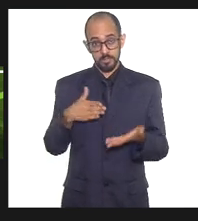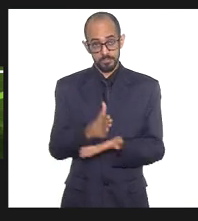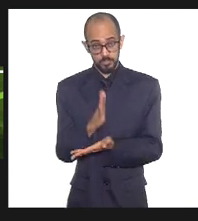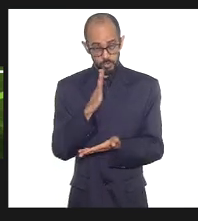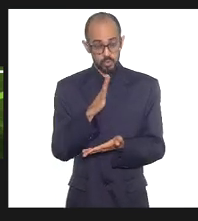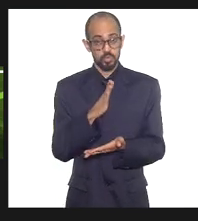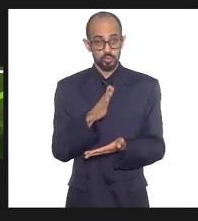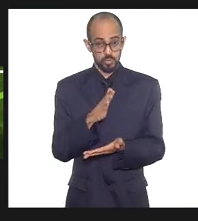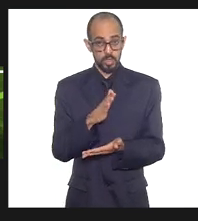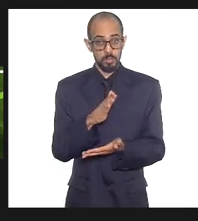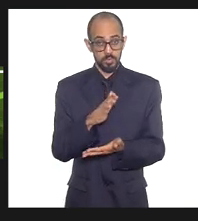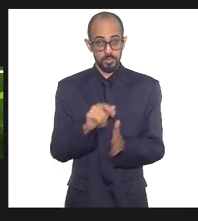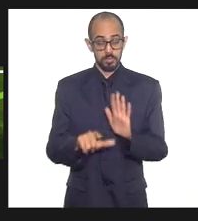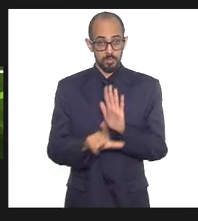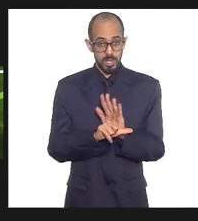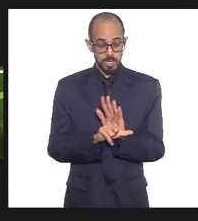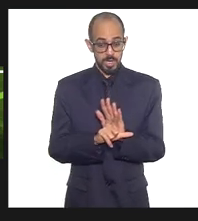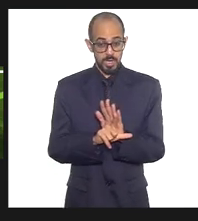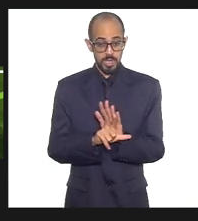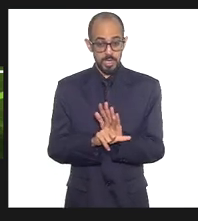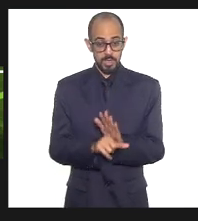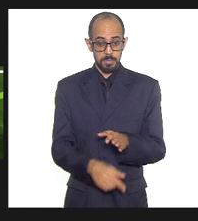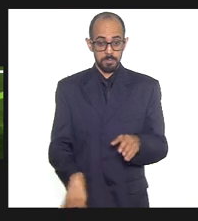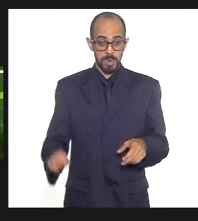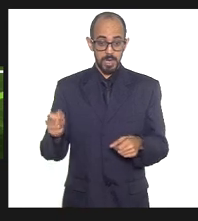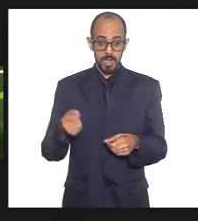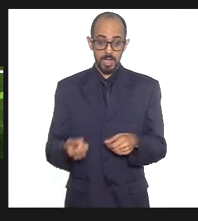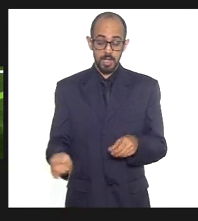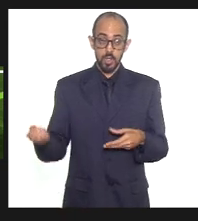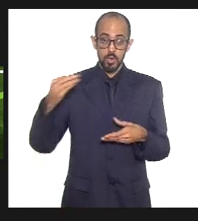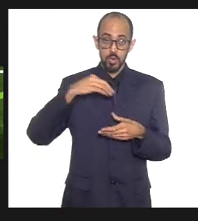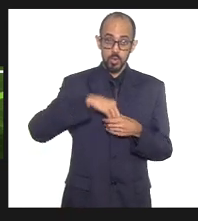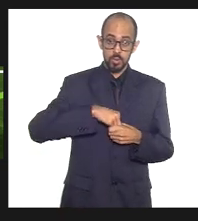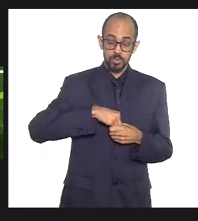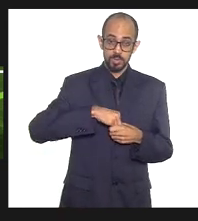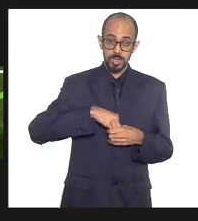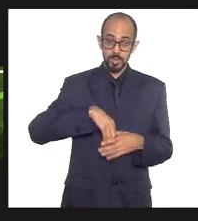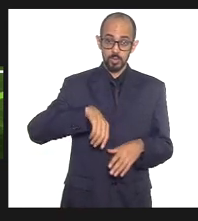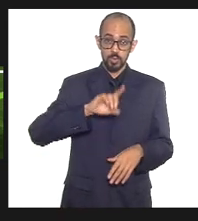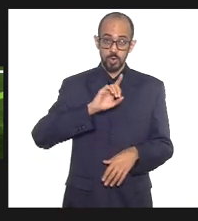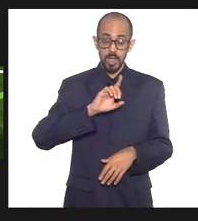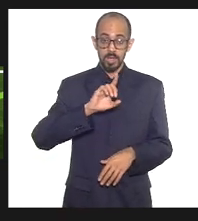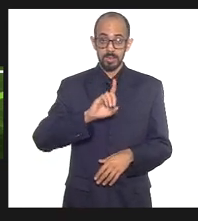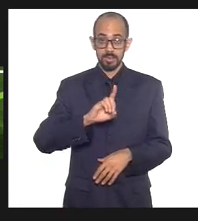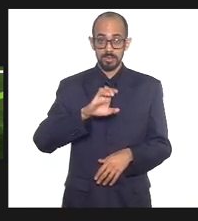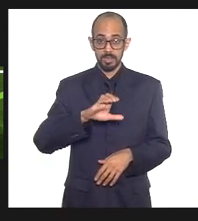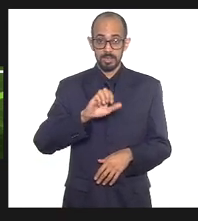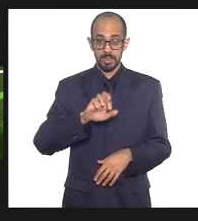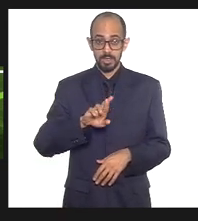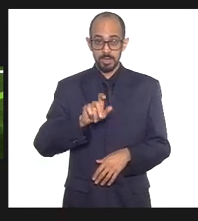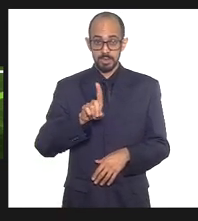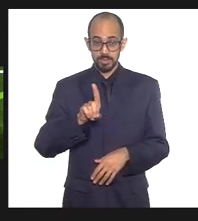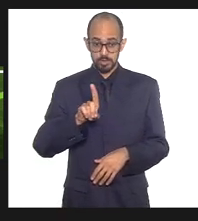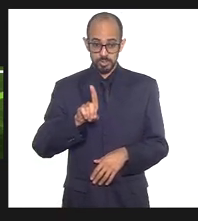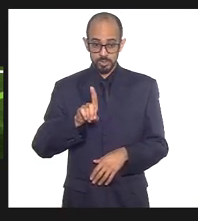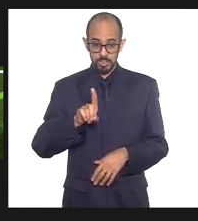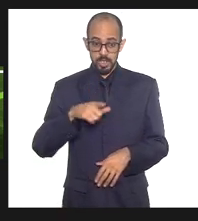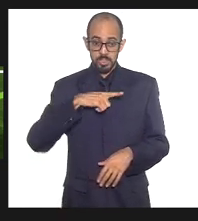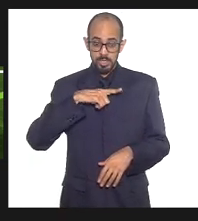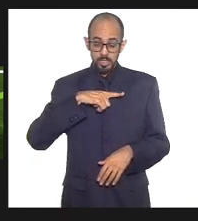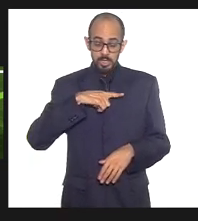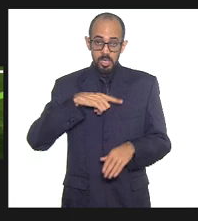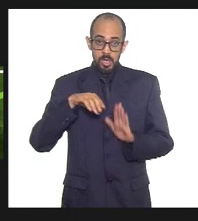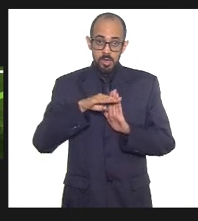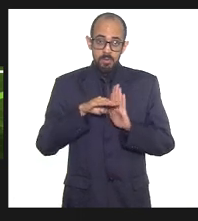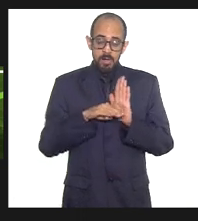coautoria para internalizar a Decrade. Temos que fazer agora o cúmplice dessa lei. Nós temos o programa de protestantes, muito tempo,